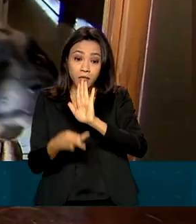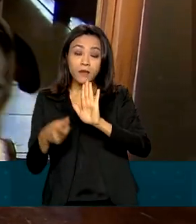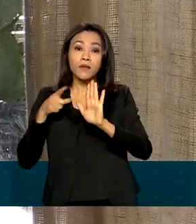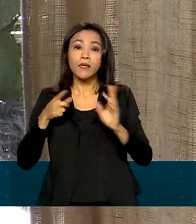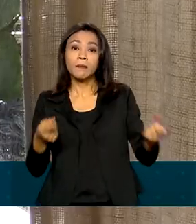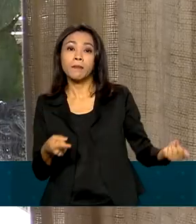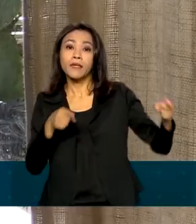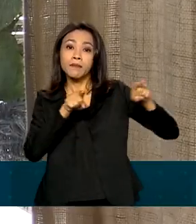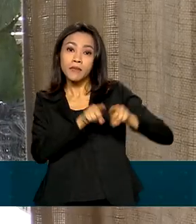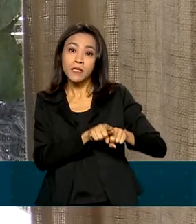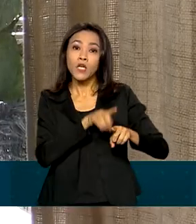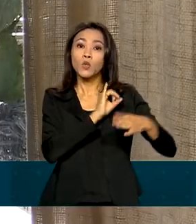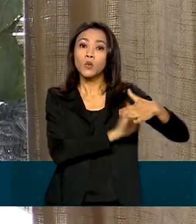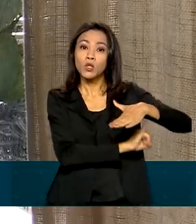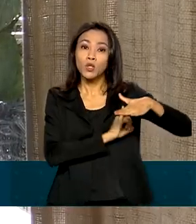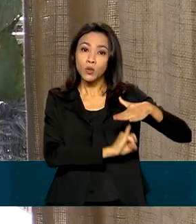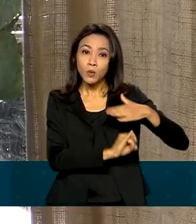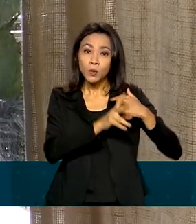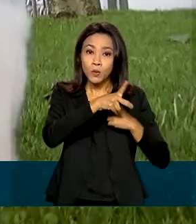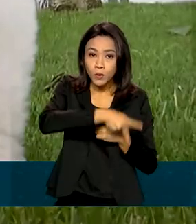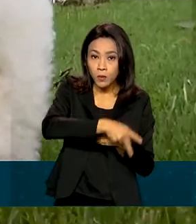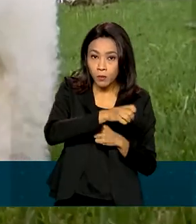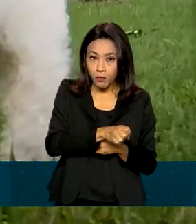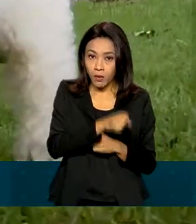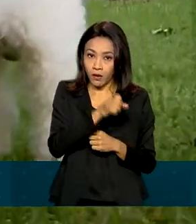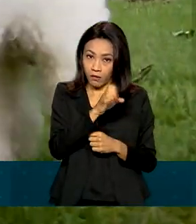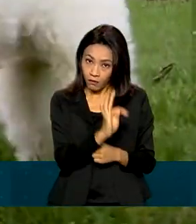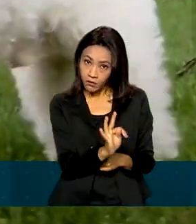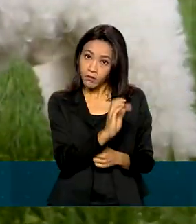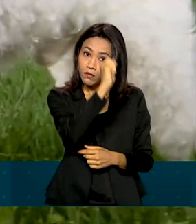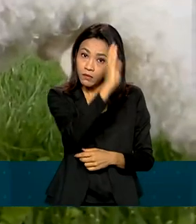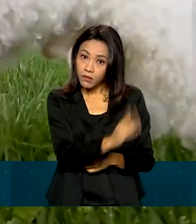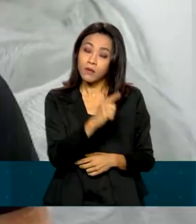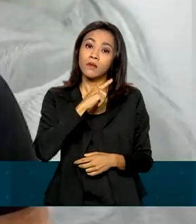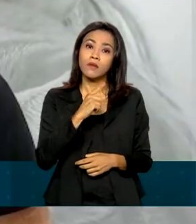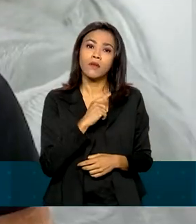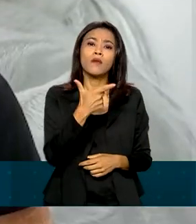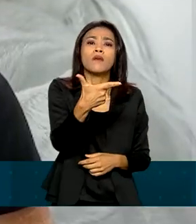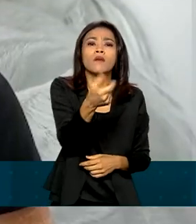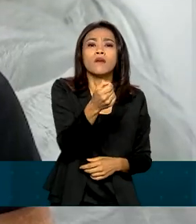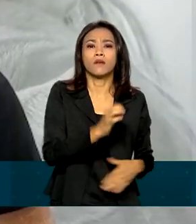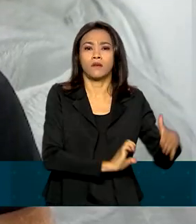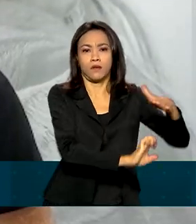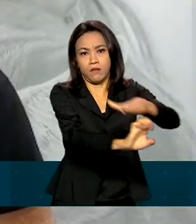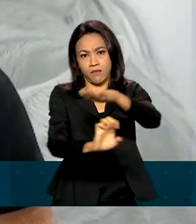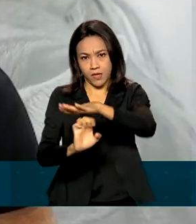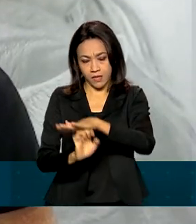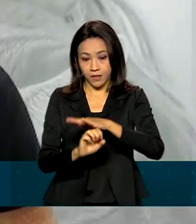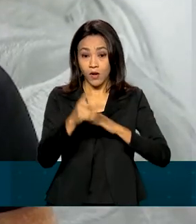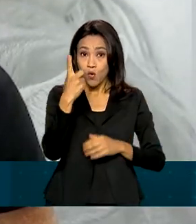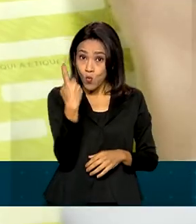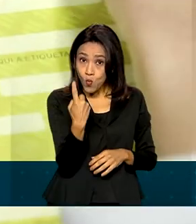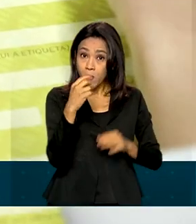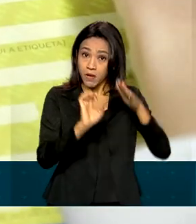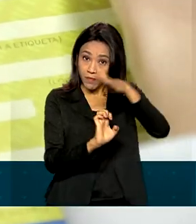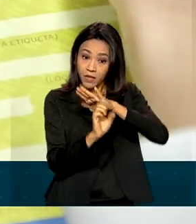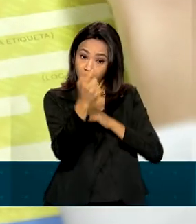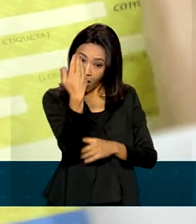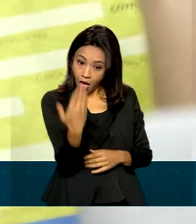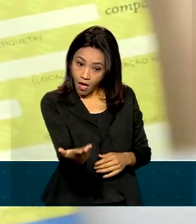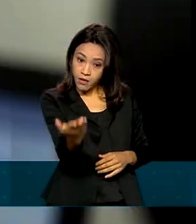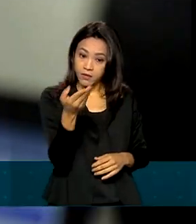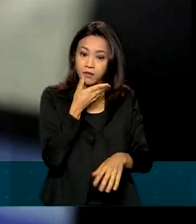Instituto Pet Brasil e já conta com 20 empresas exportadoras. Uma delas é deste empresário, que